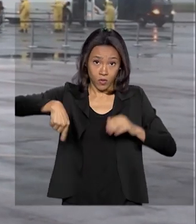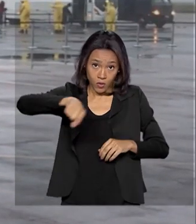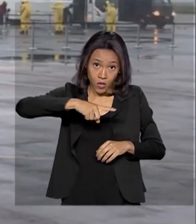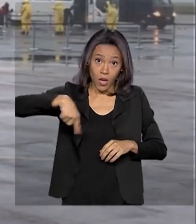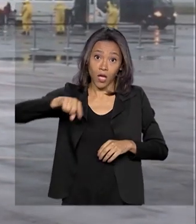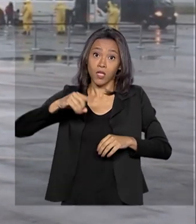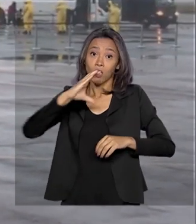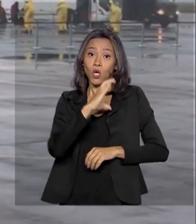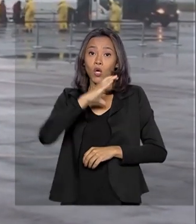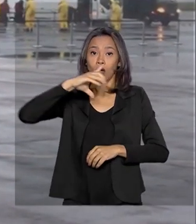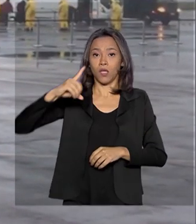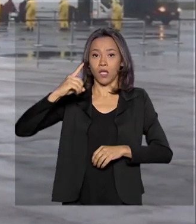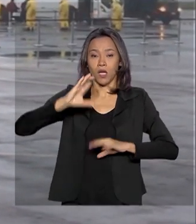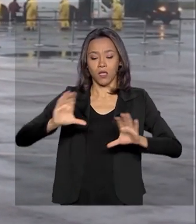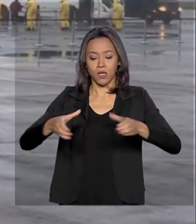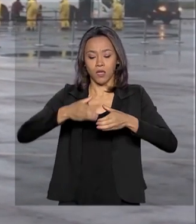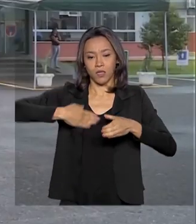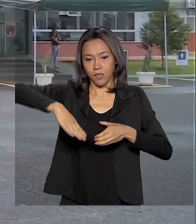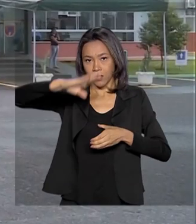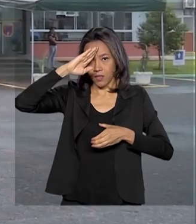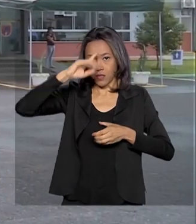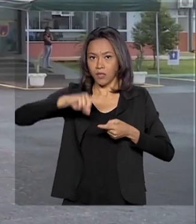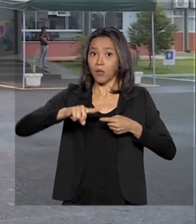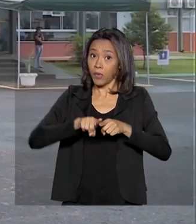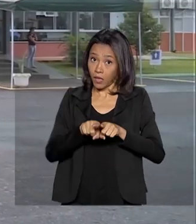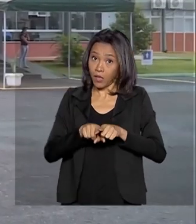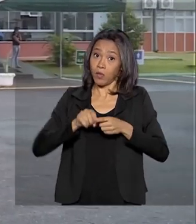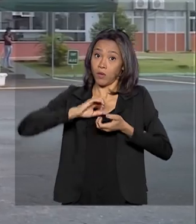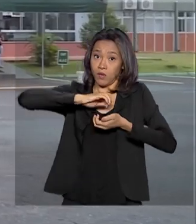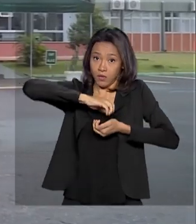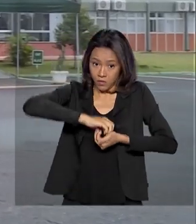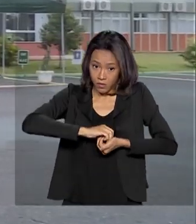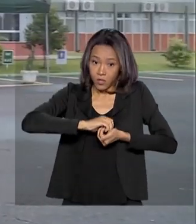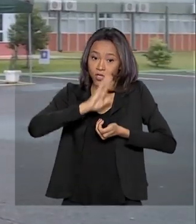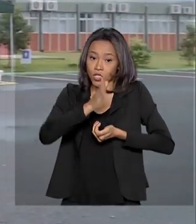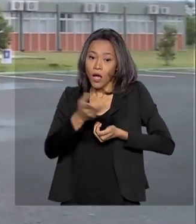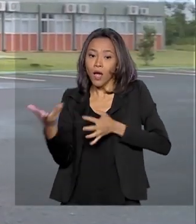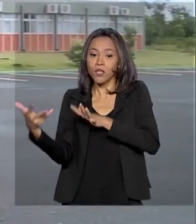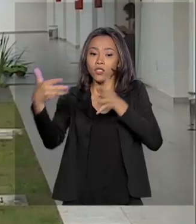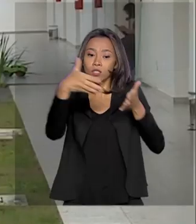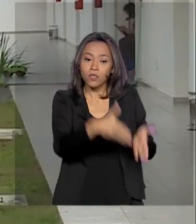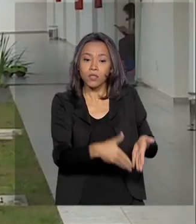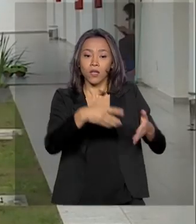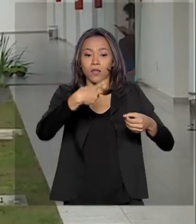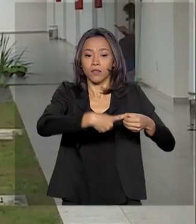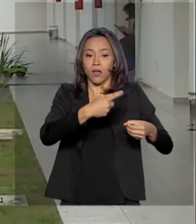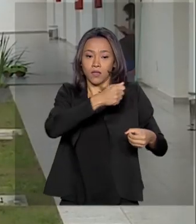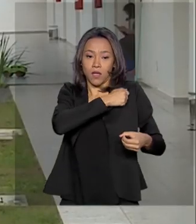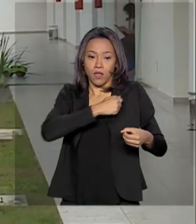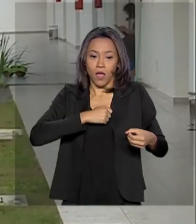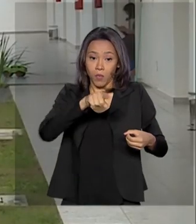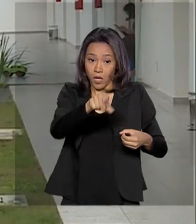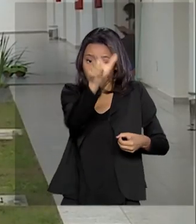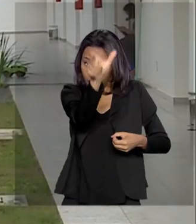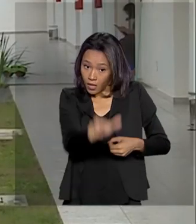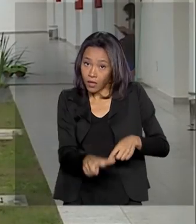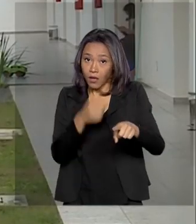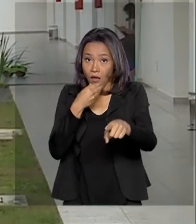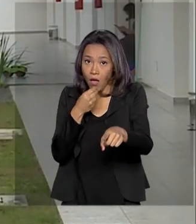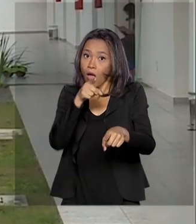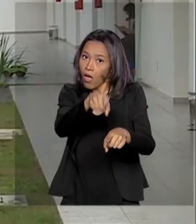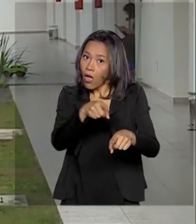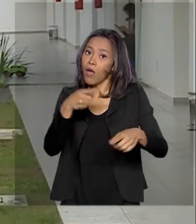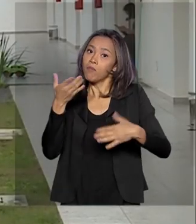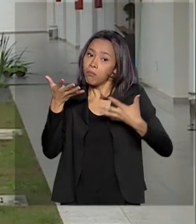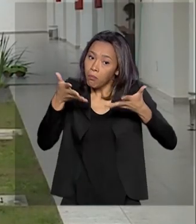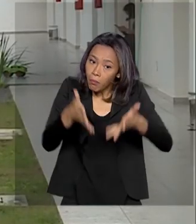pelas Forças Armadas e pelo Itamaraty, já estão instalados na base aérea de Anápolis. O tenente Bueno fez parte da missão de